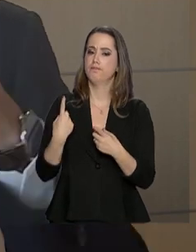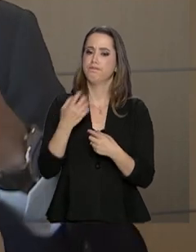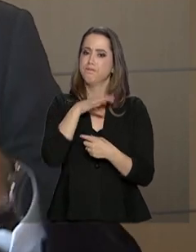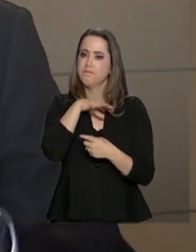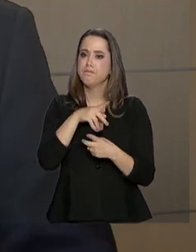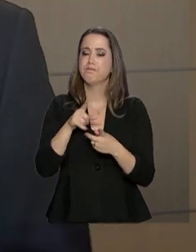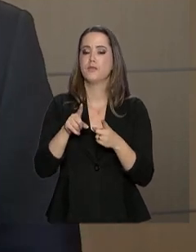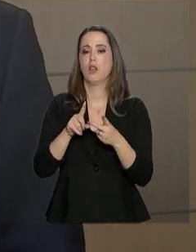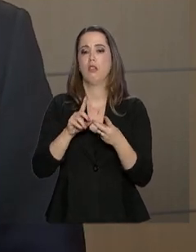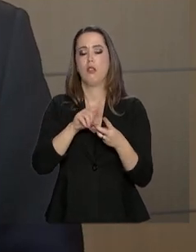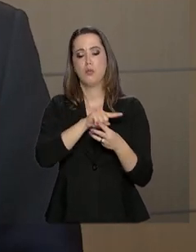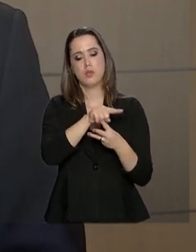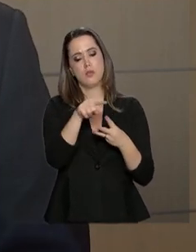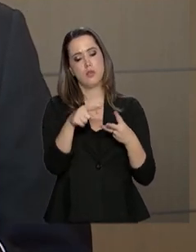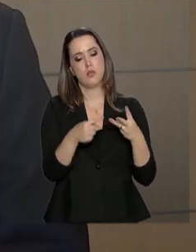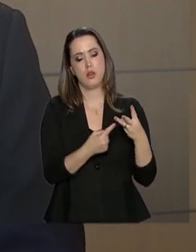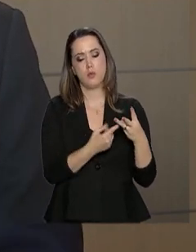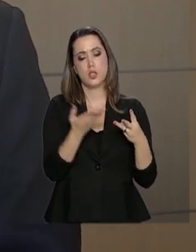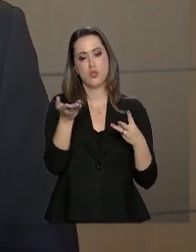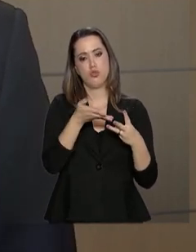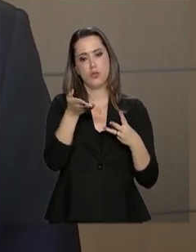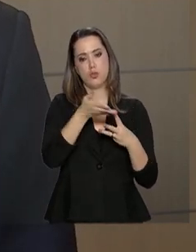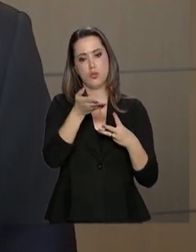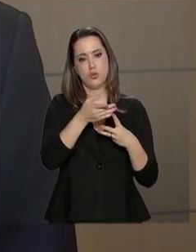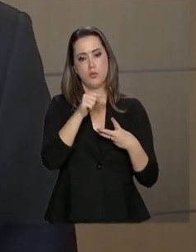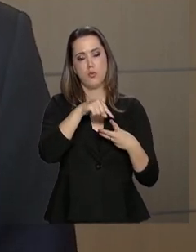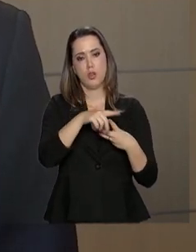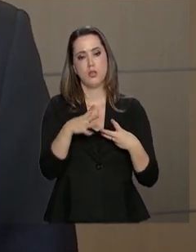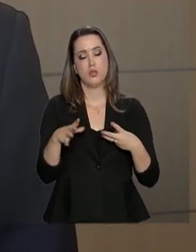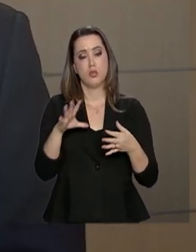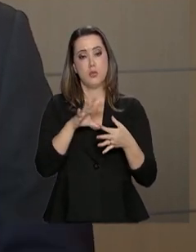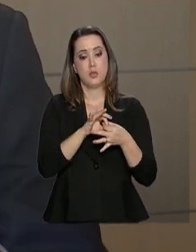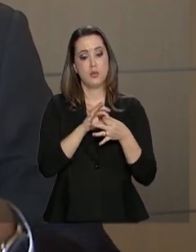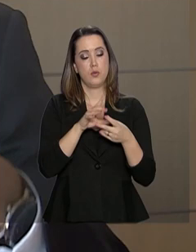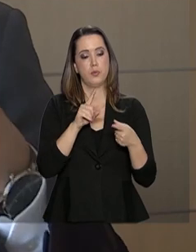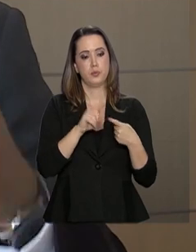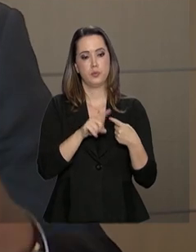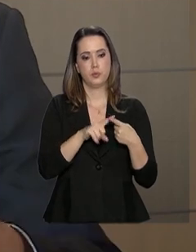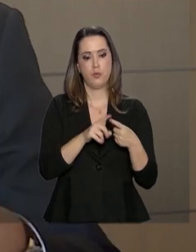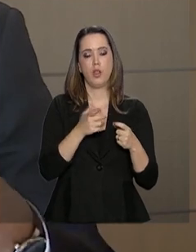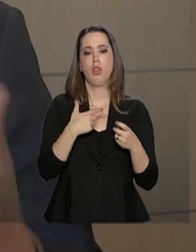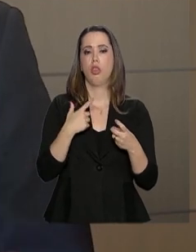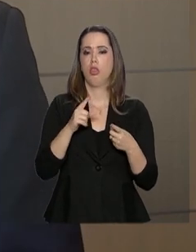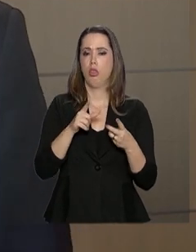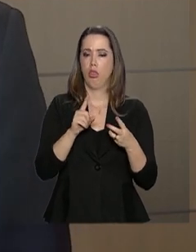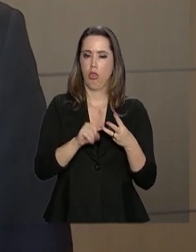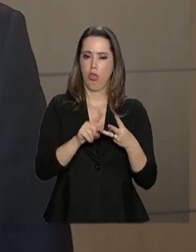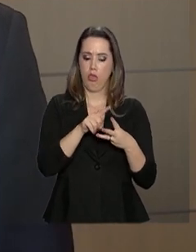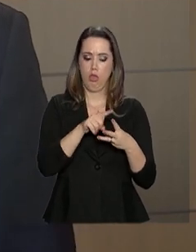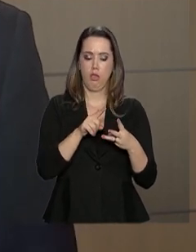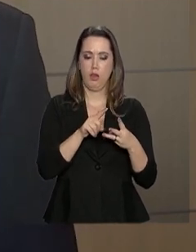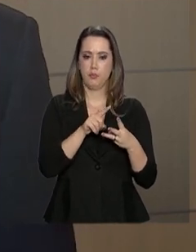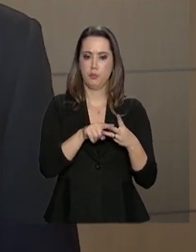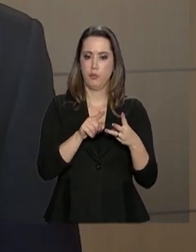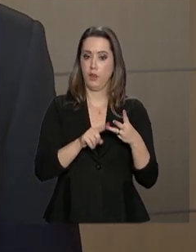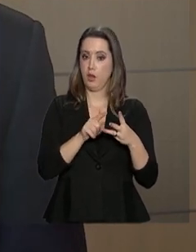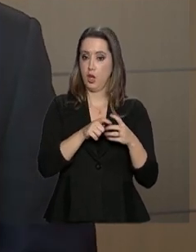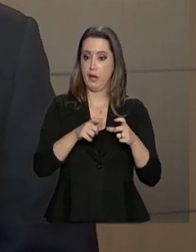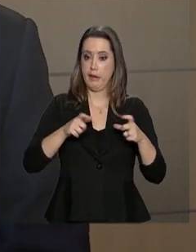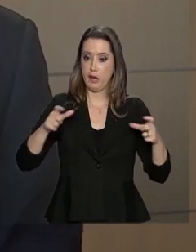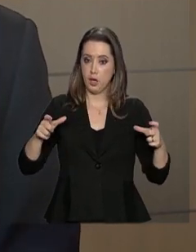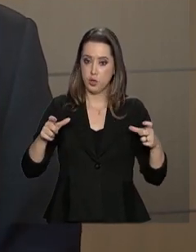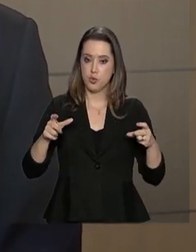nós temos três modalidades que dividimos esses parceiros. Os parceiros de grande e de médio porte, que